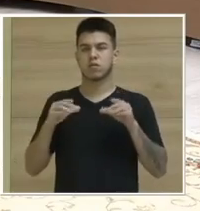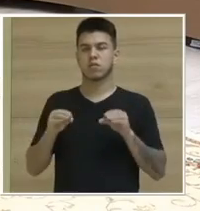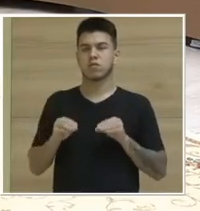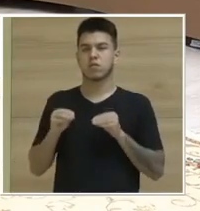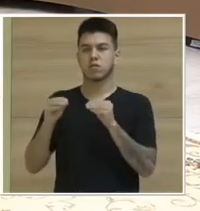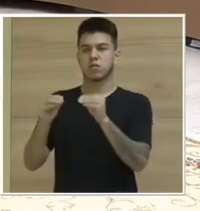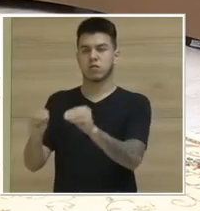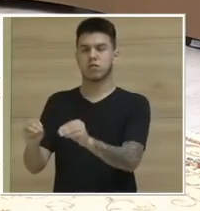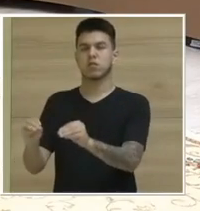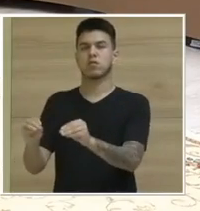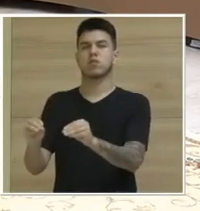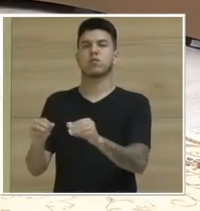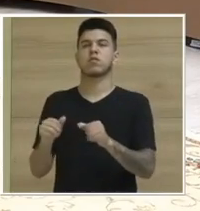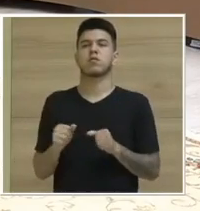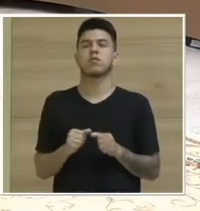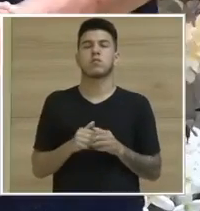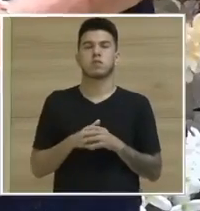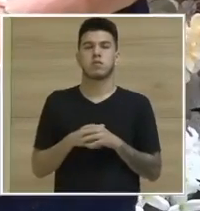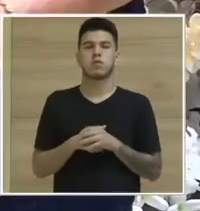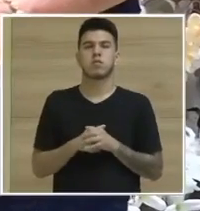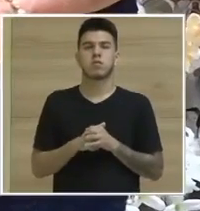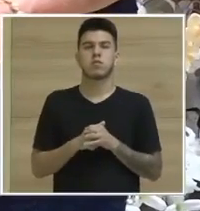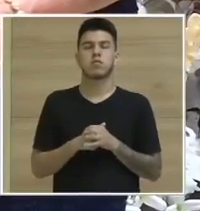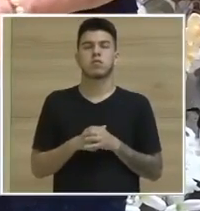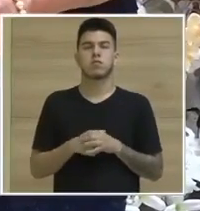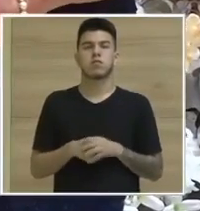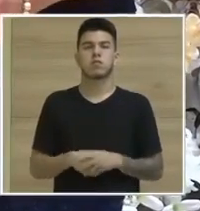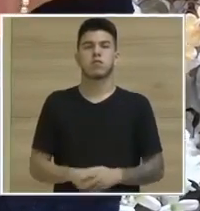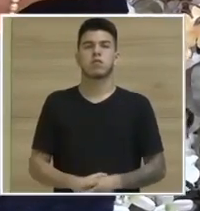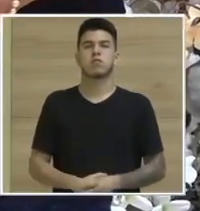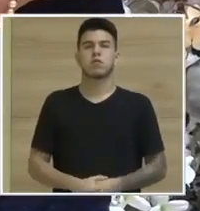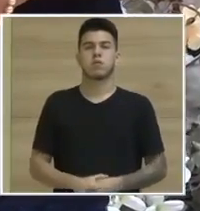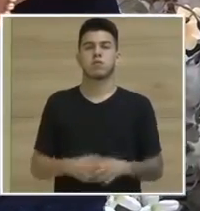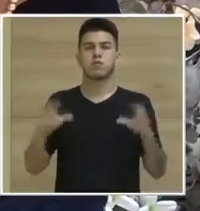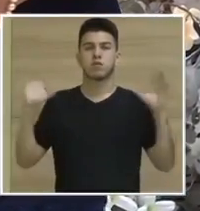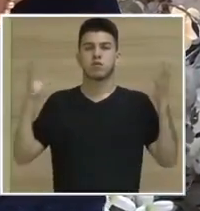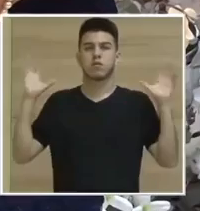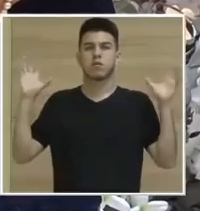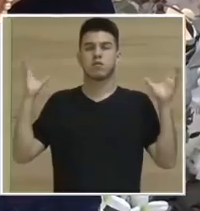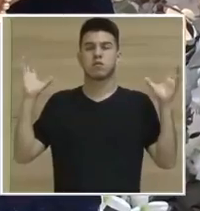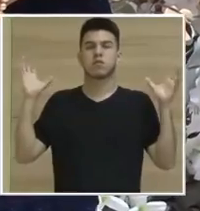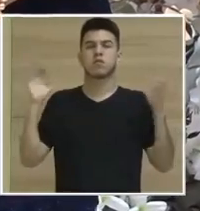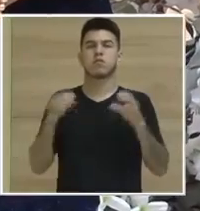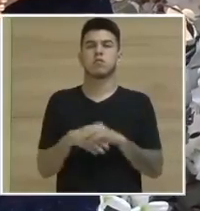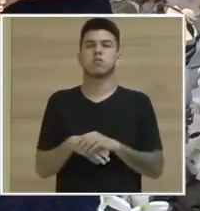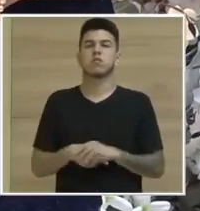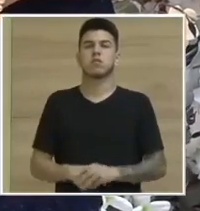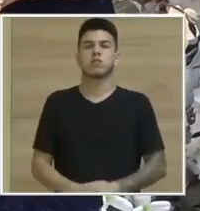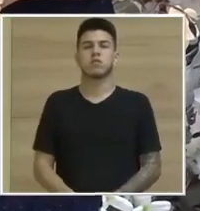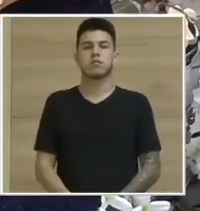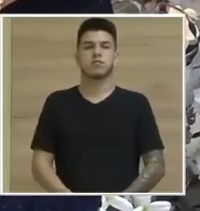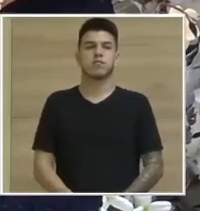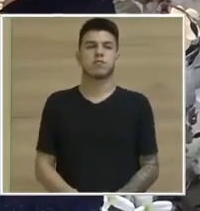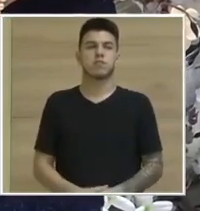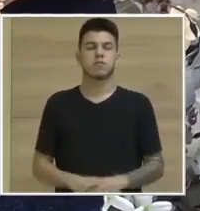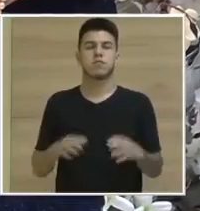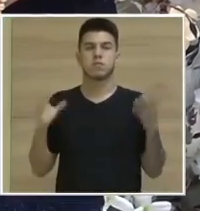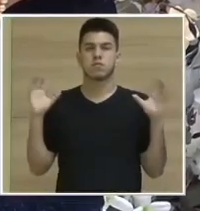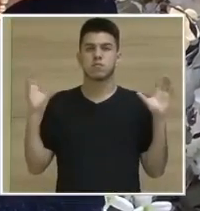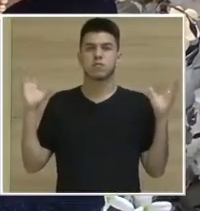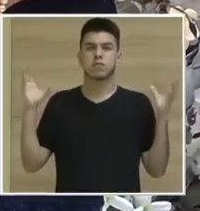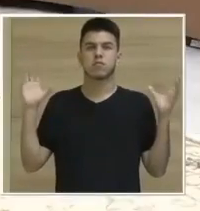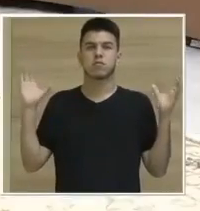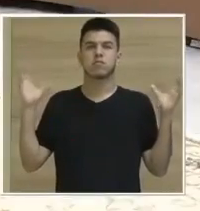Branco ainda na década de 1940 com a família. Teve uma vida dedicada à educação e à comunidade, sendo